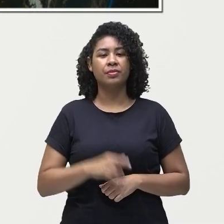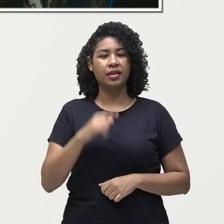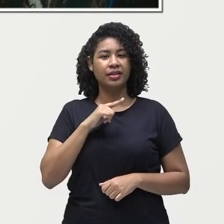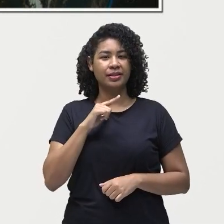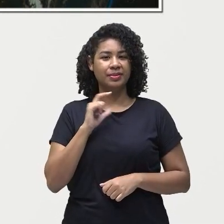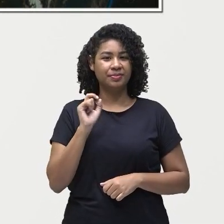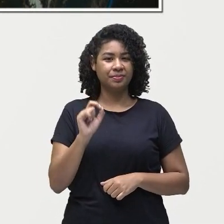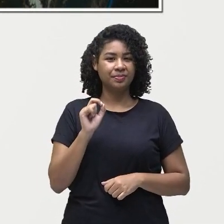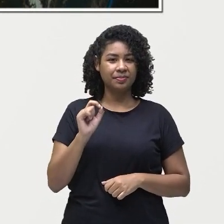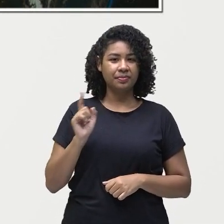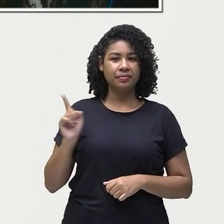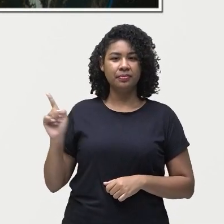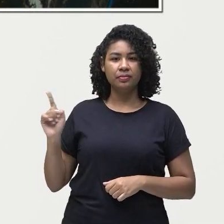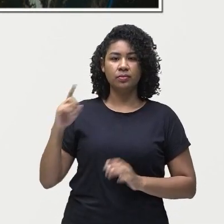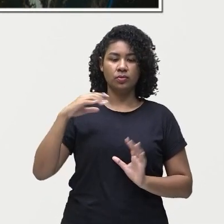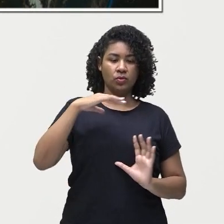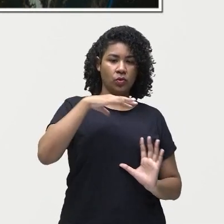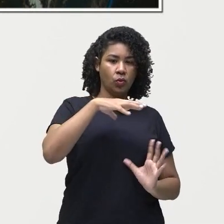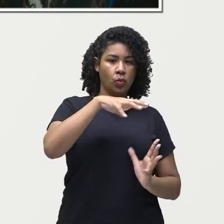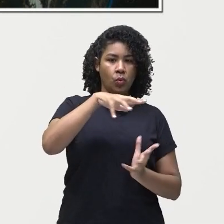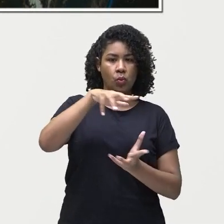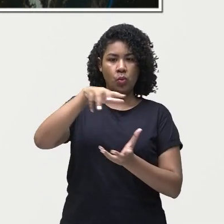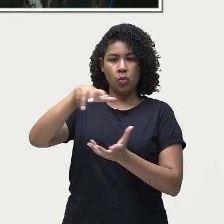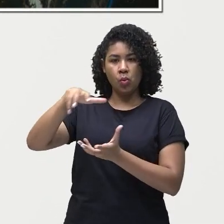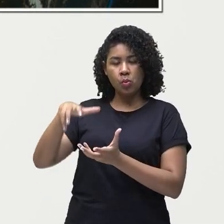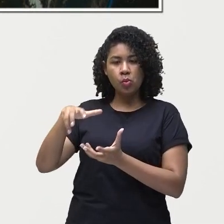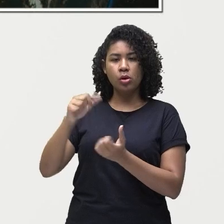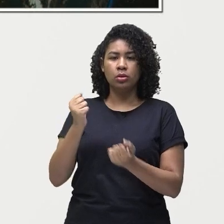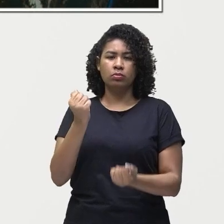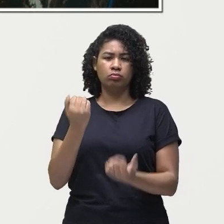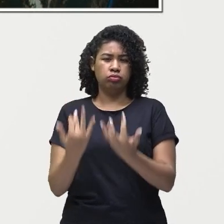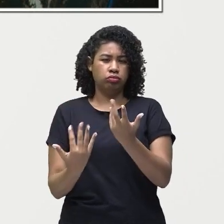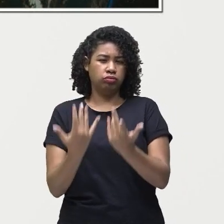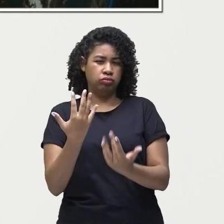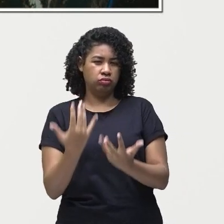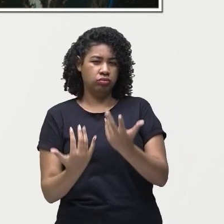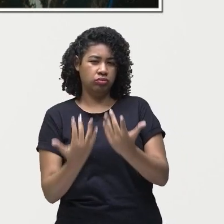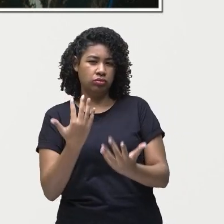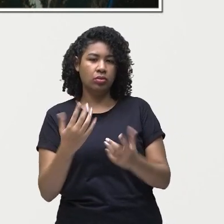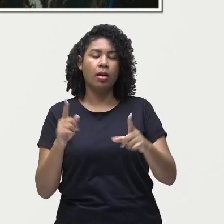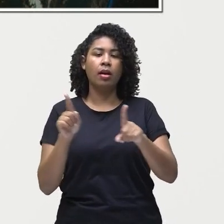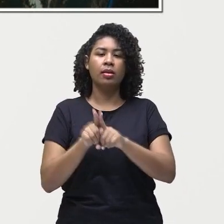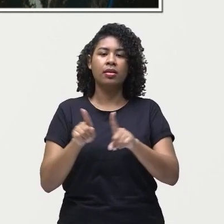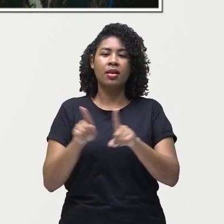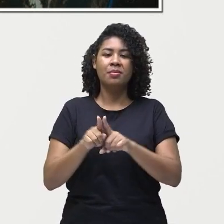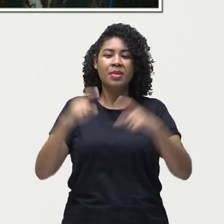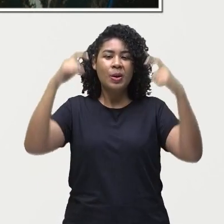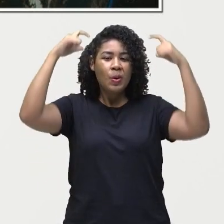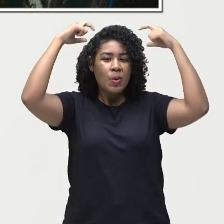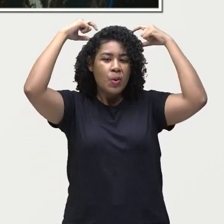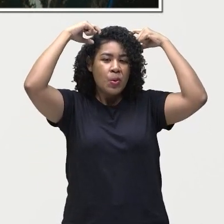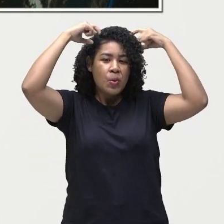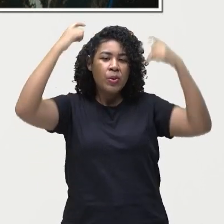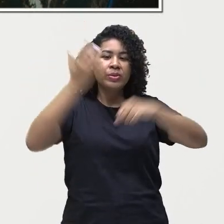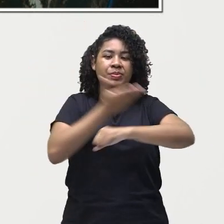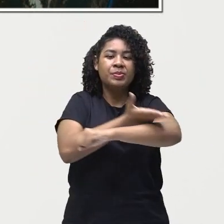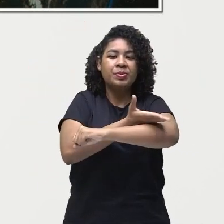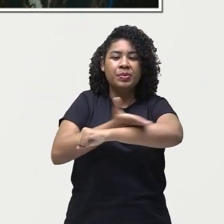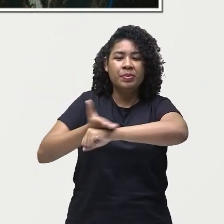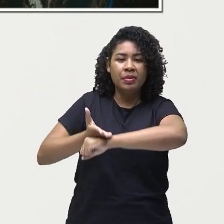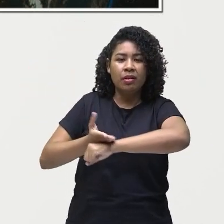aí do planeta terra em chamas e o urso polar ali com seu gelo já